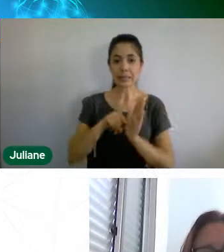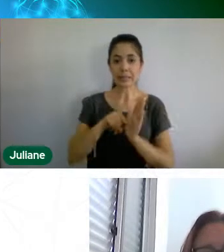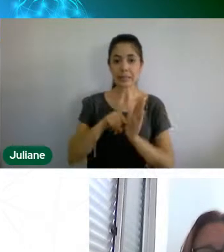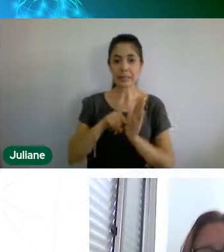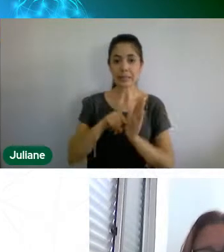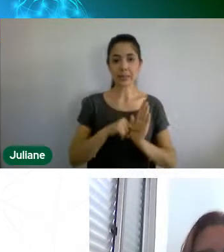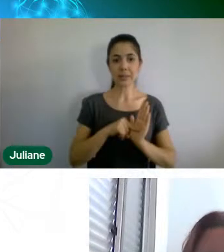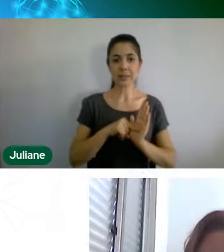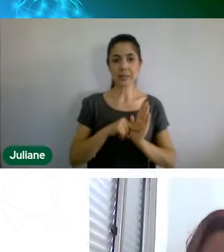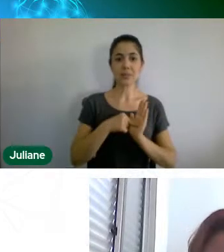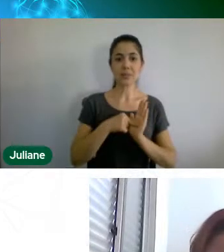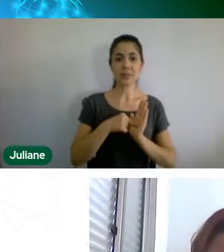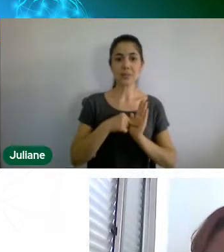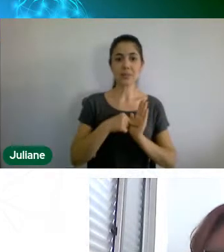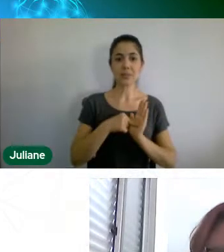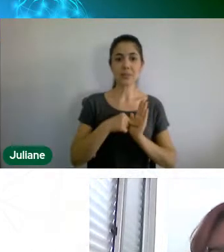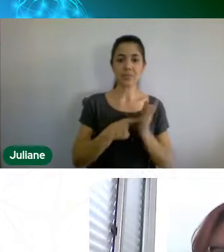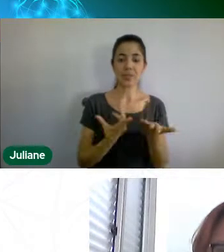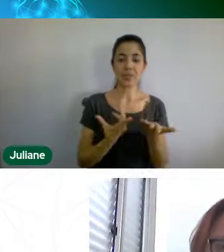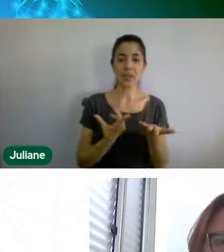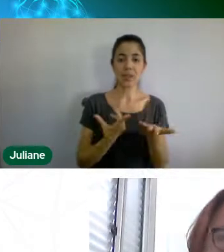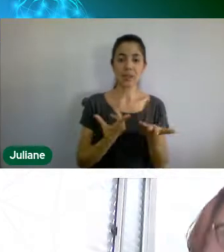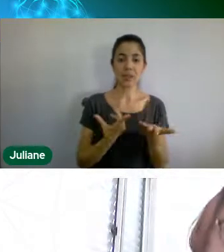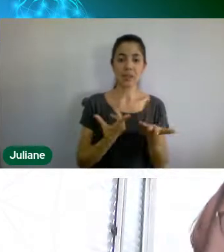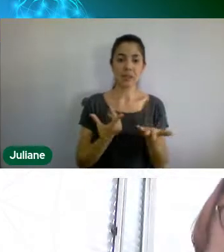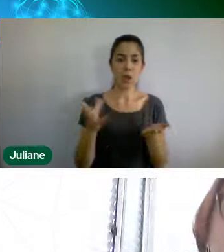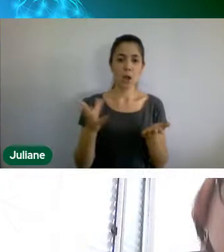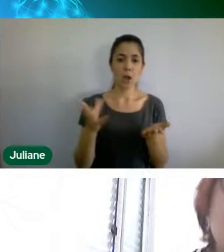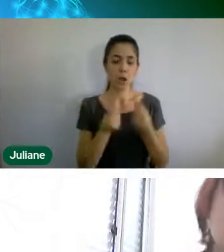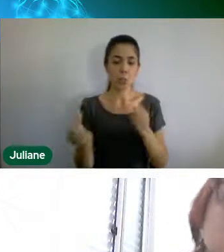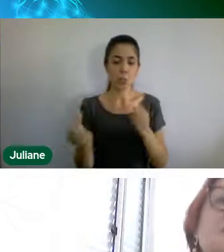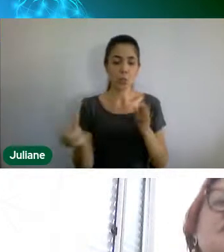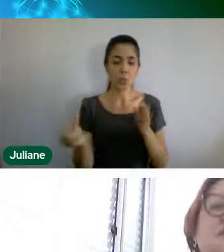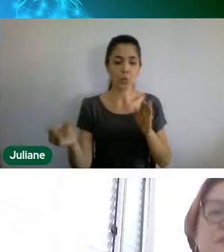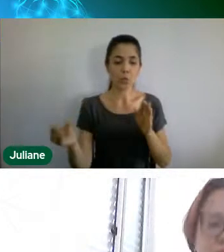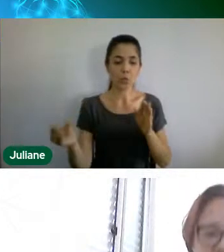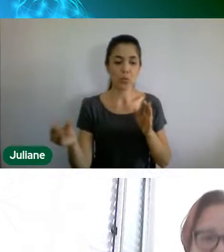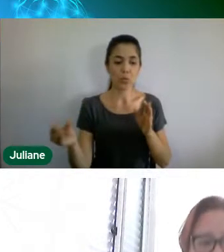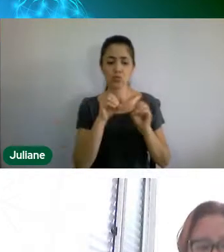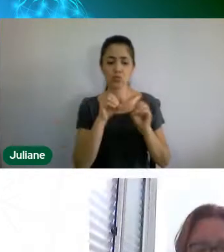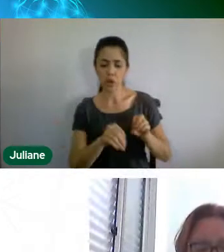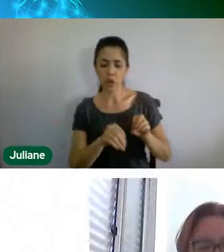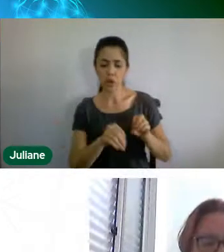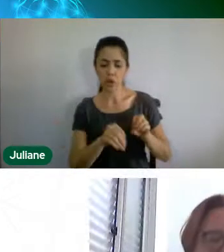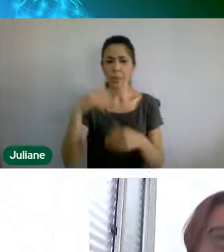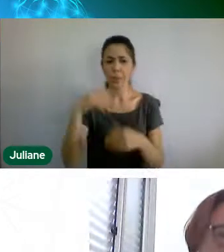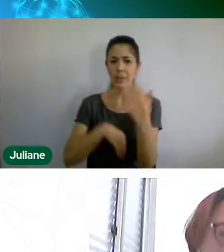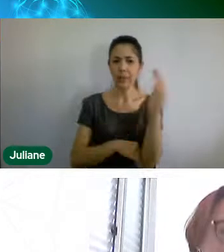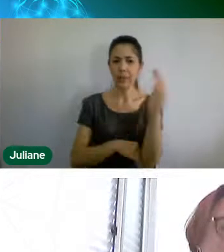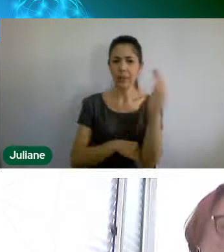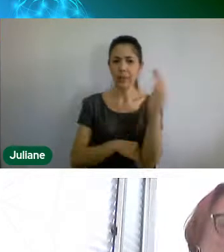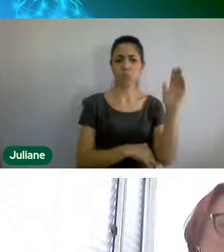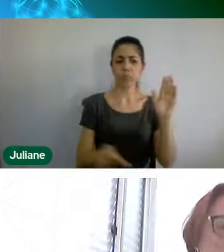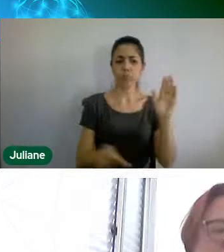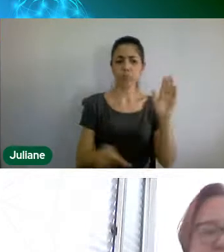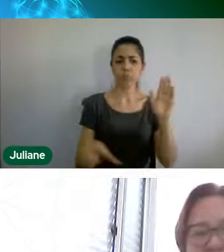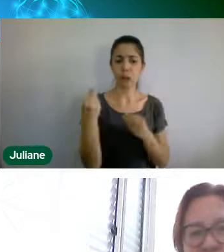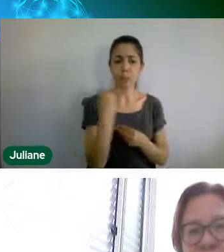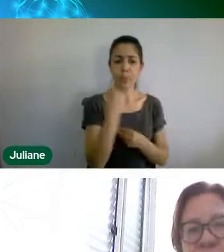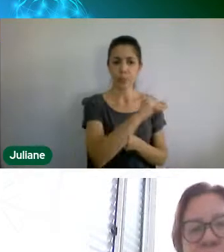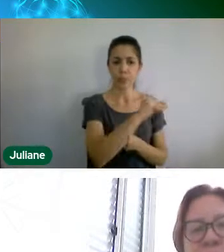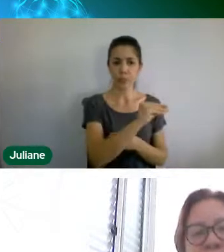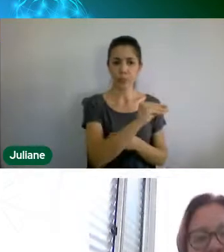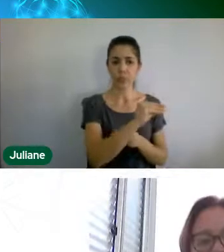esse seria o meu questionamento. Bem, a dificuldade que a gente percebeu durante todo o nosso